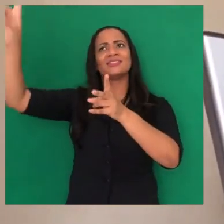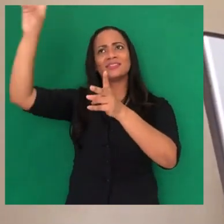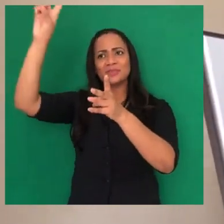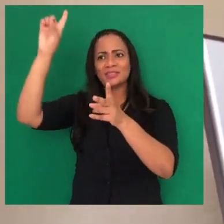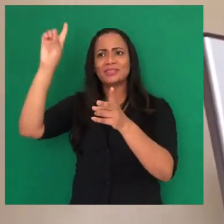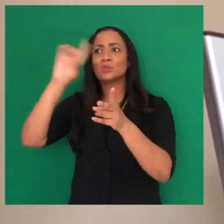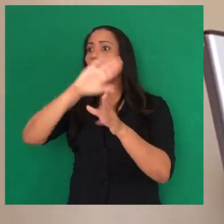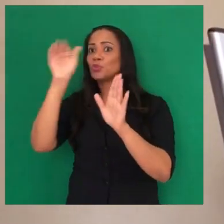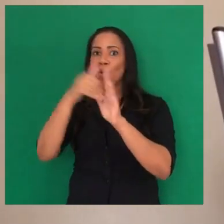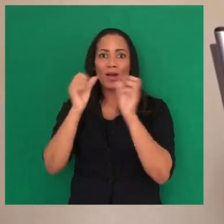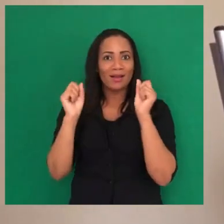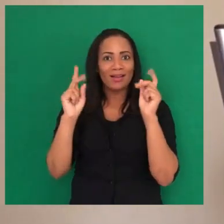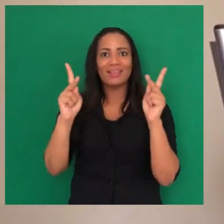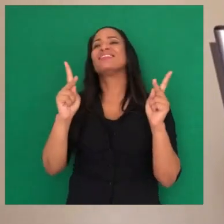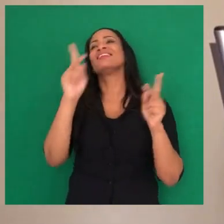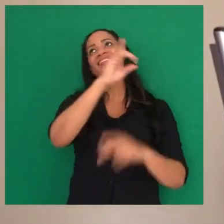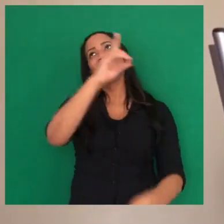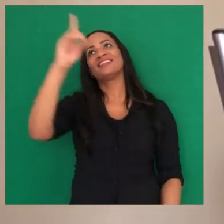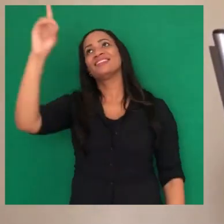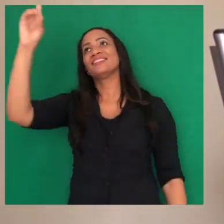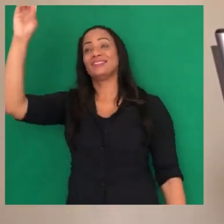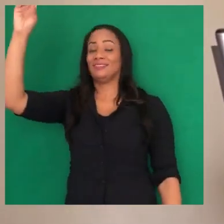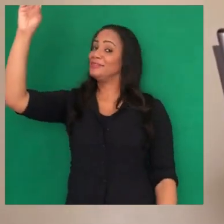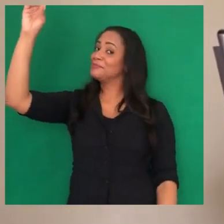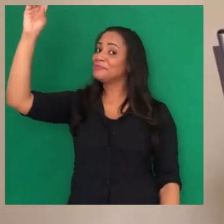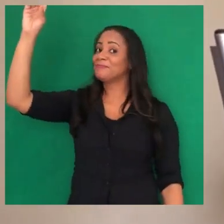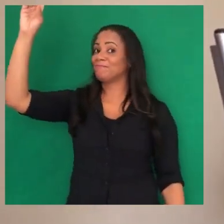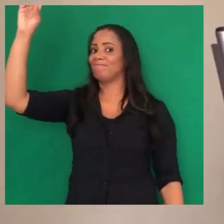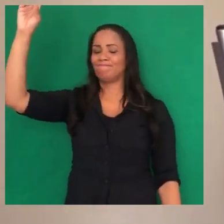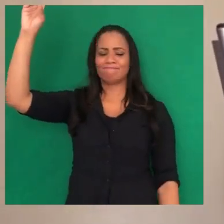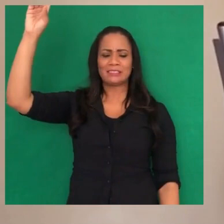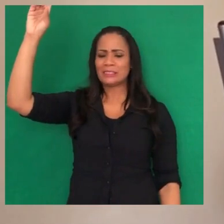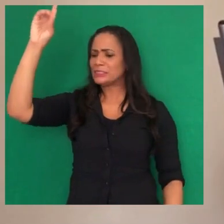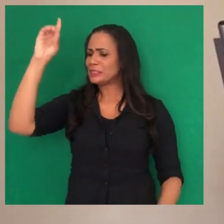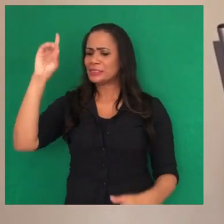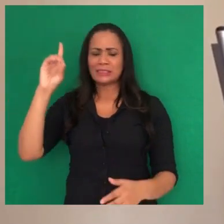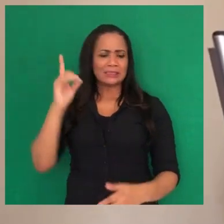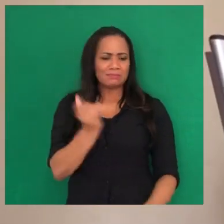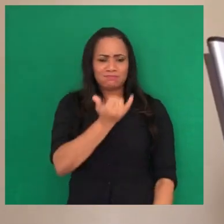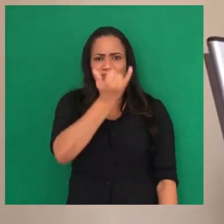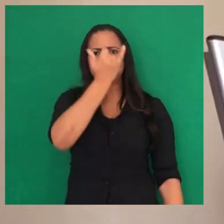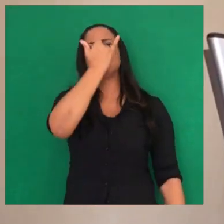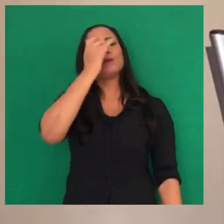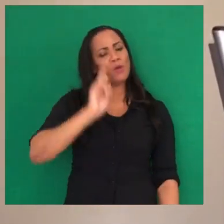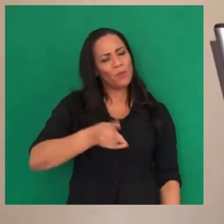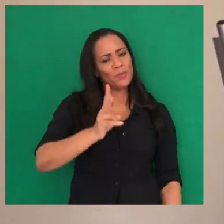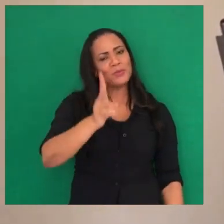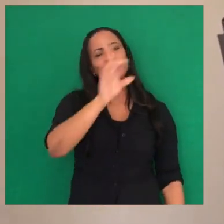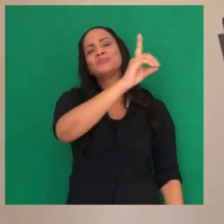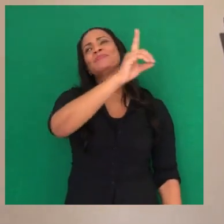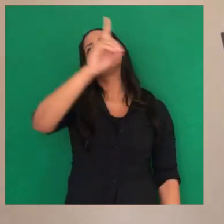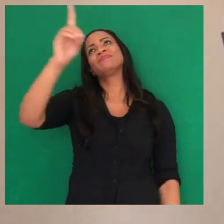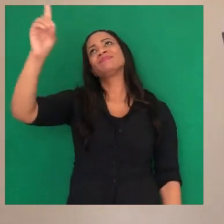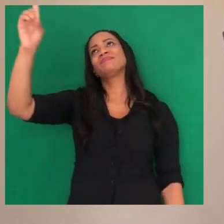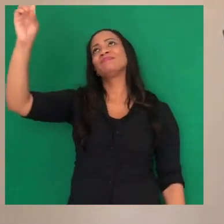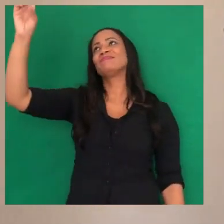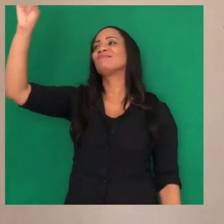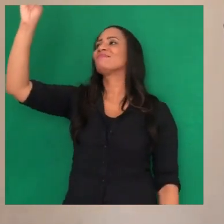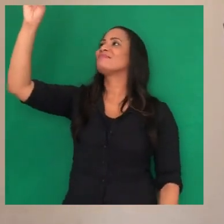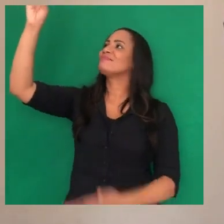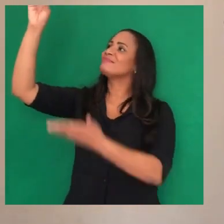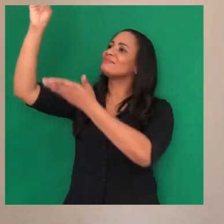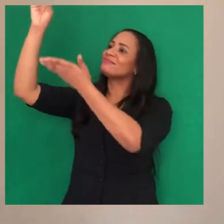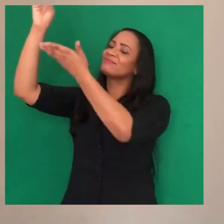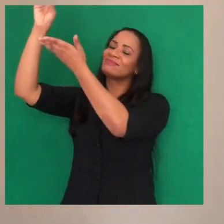Deus, se tudo der certo, Ele é Deus. Mas se não der, continua sendo